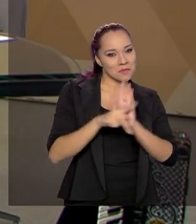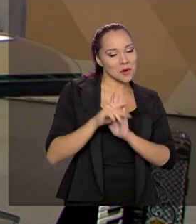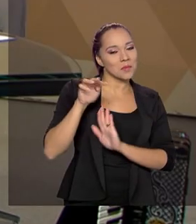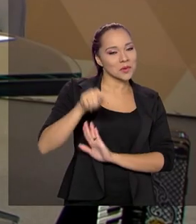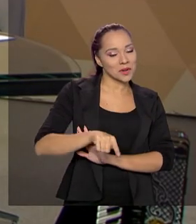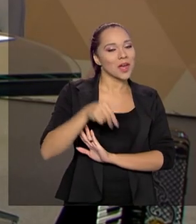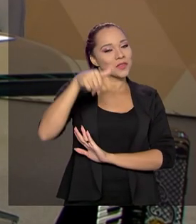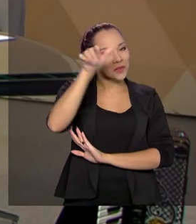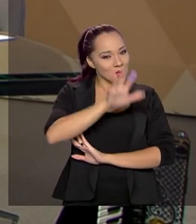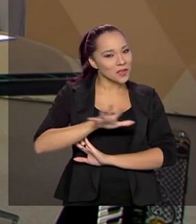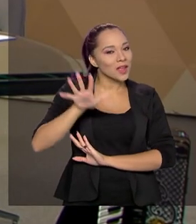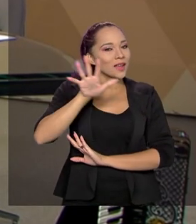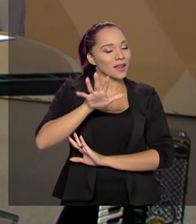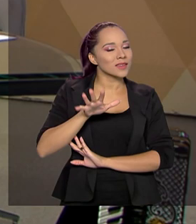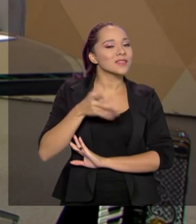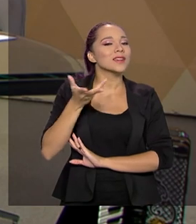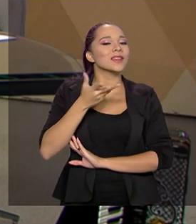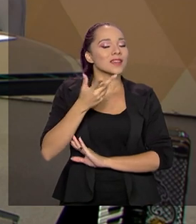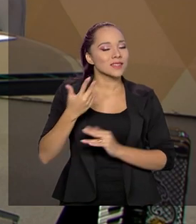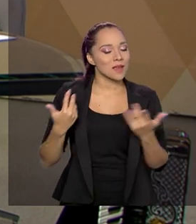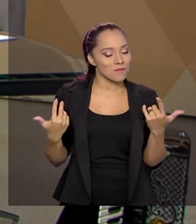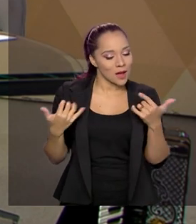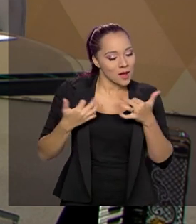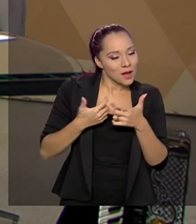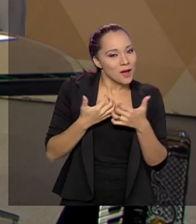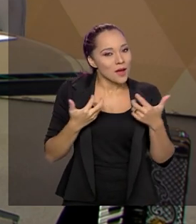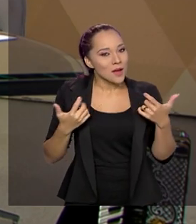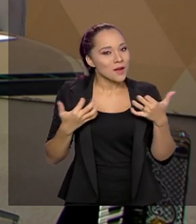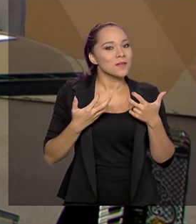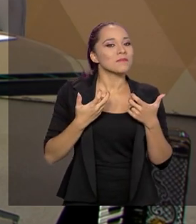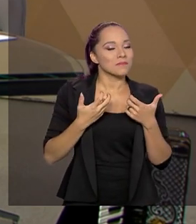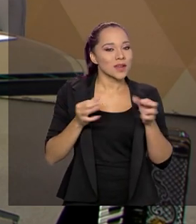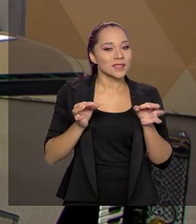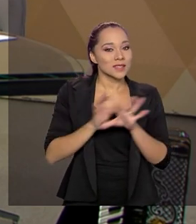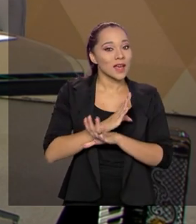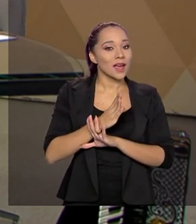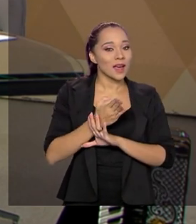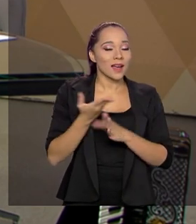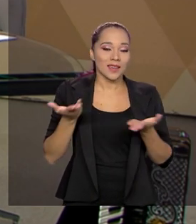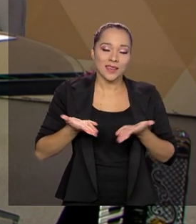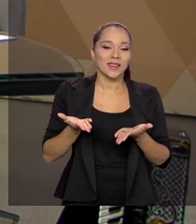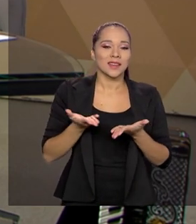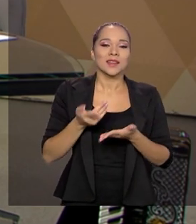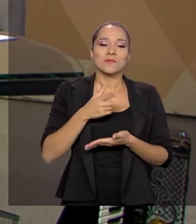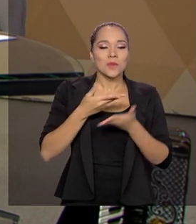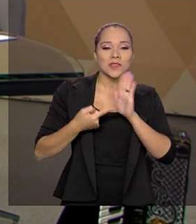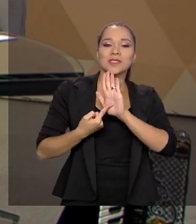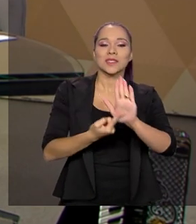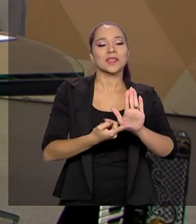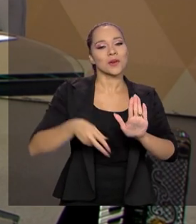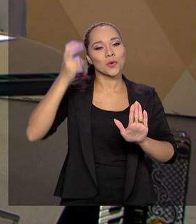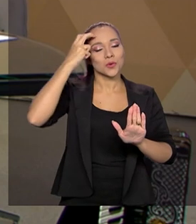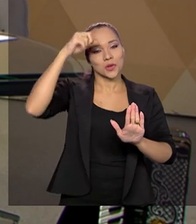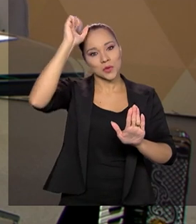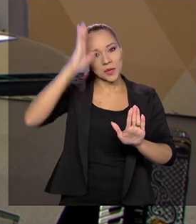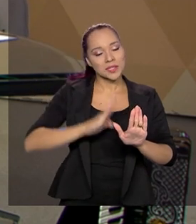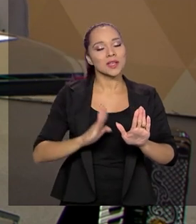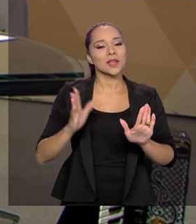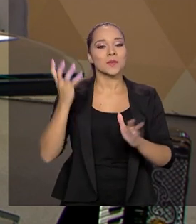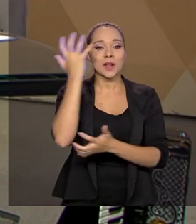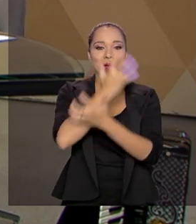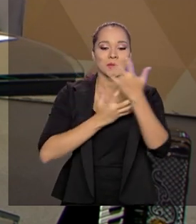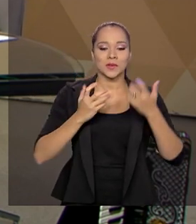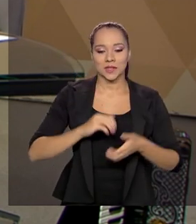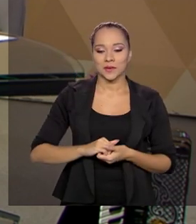é do Nordeste. Então, eu queria que o senhor desse uma palhinha aqui para encerrar o nosso programa, trazendo a cultura brasileira a partir da música.